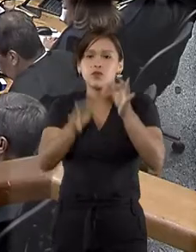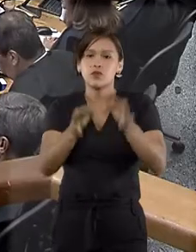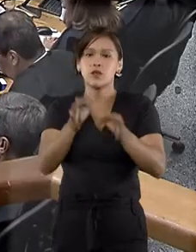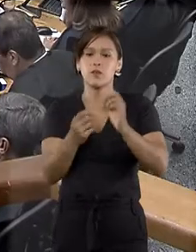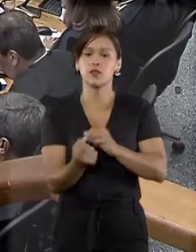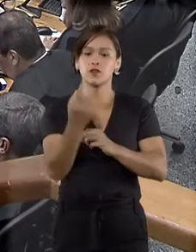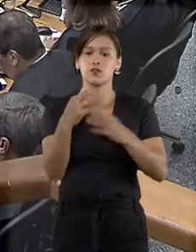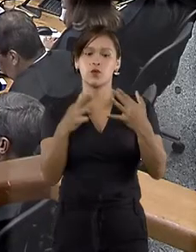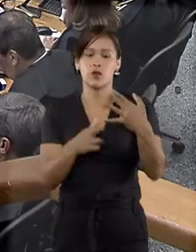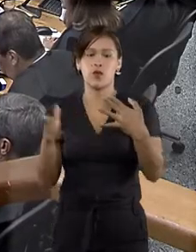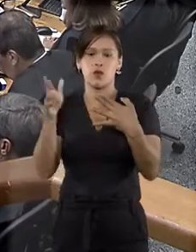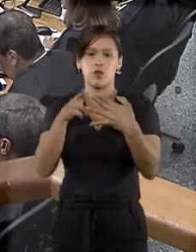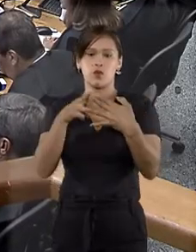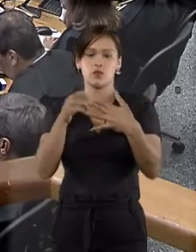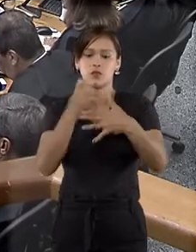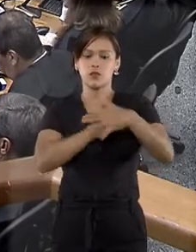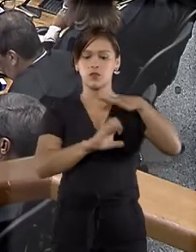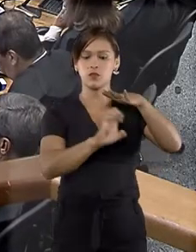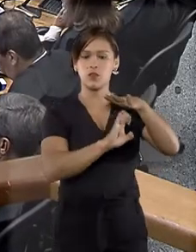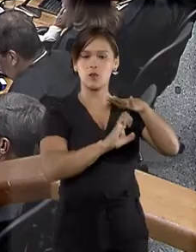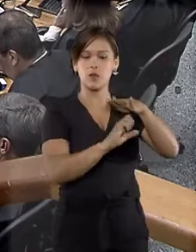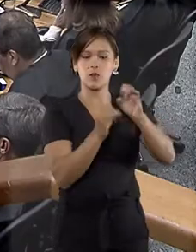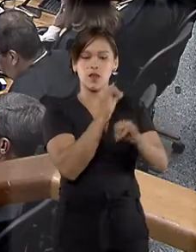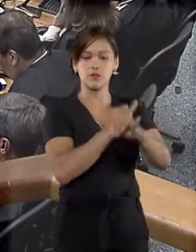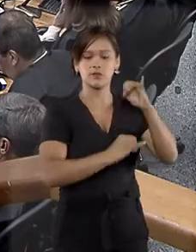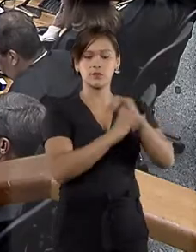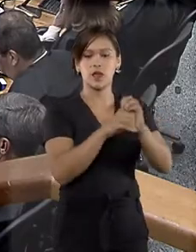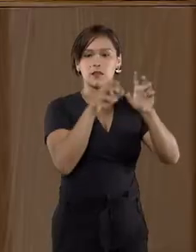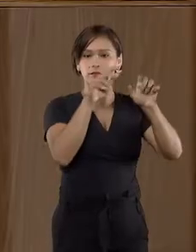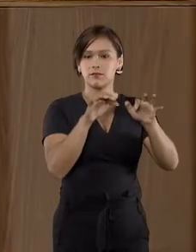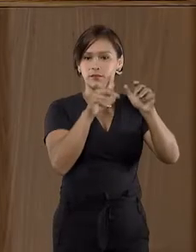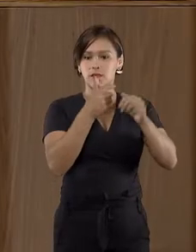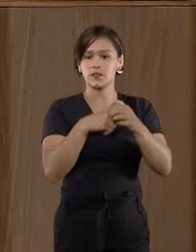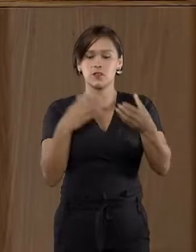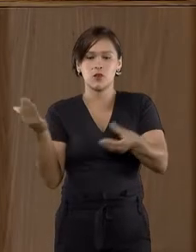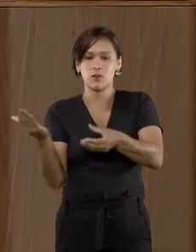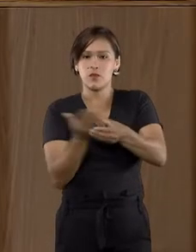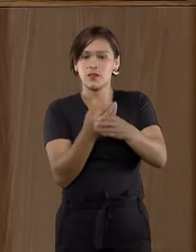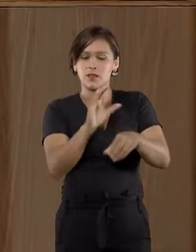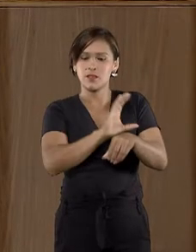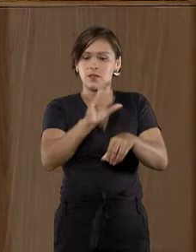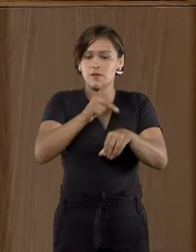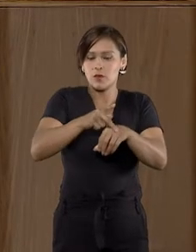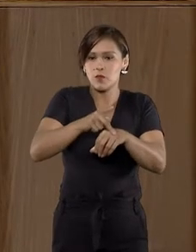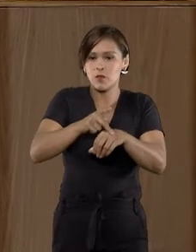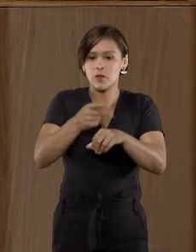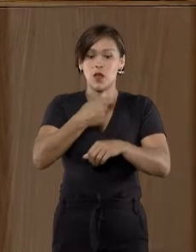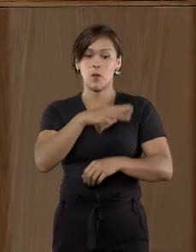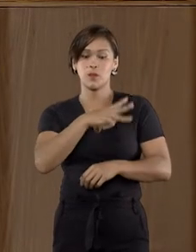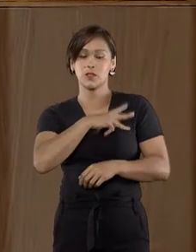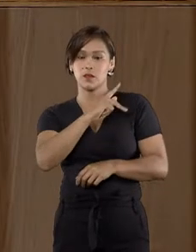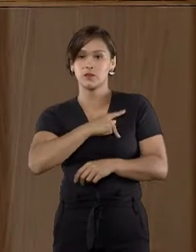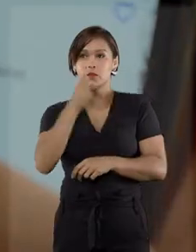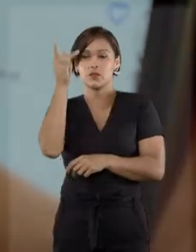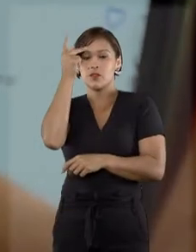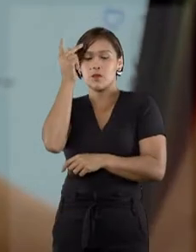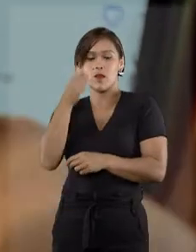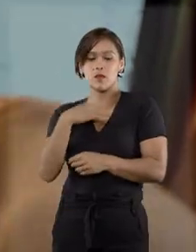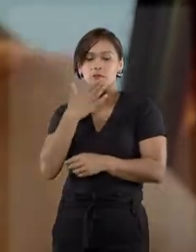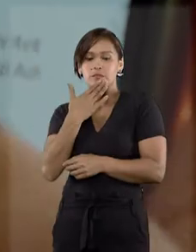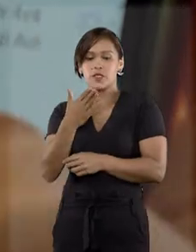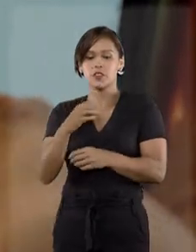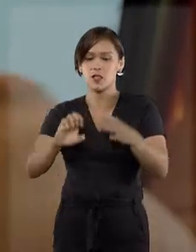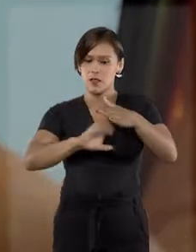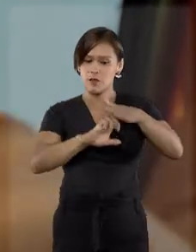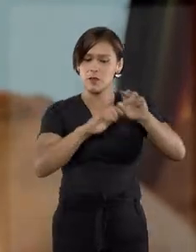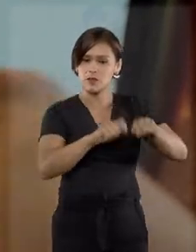o julgamento de um recurso especial de uma empresa de comércio eletrônico em uma ação civil pública onde o Ministério Público de São Paulo pedia